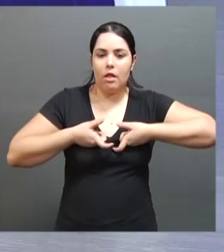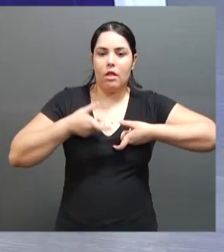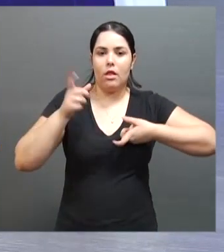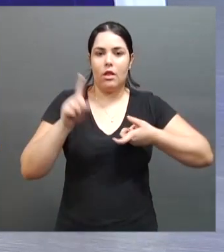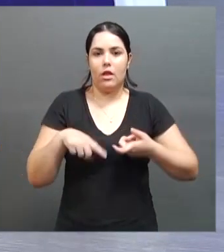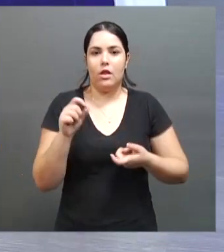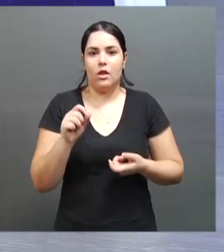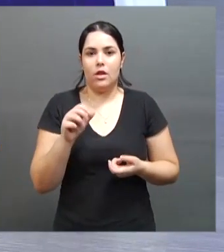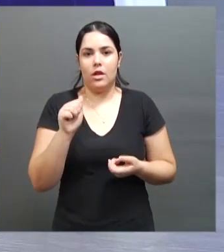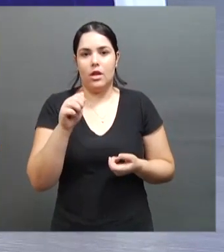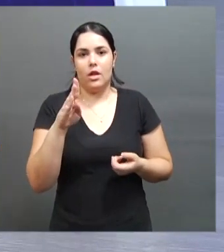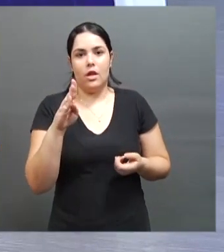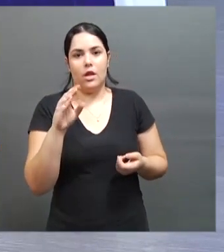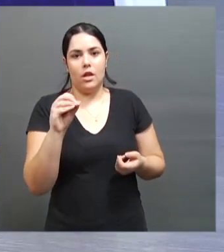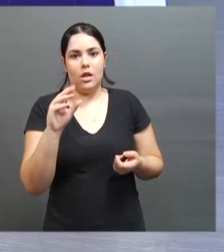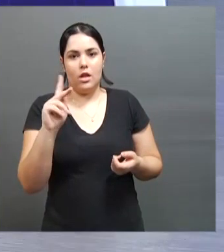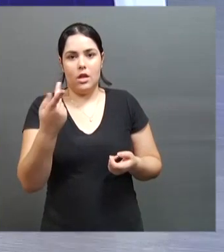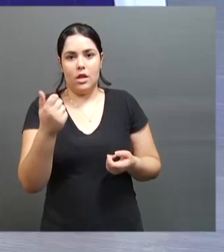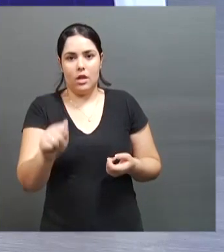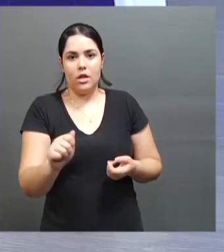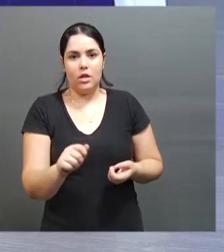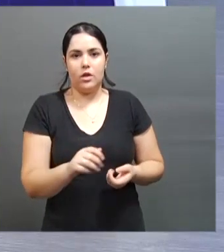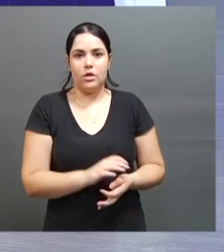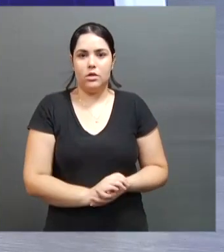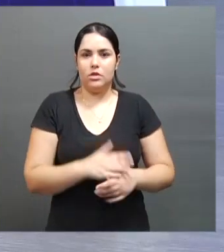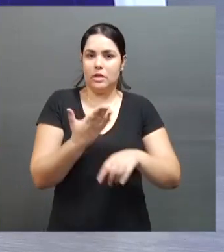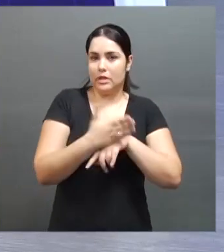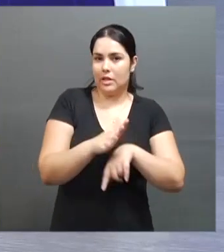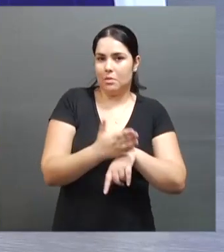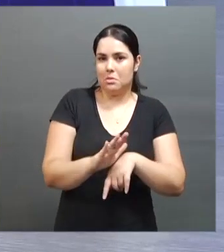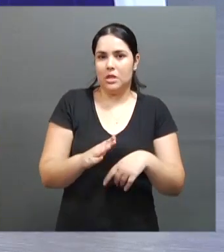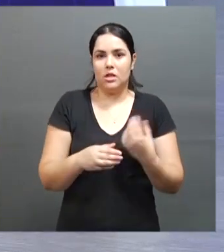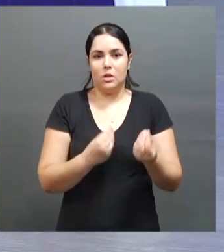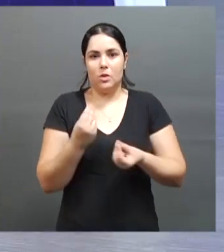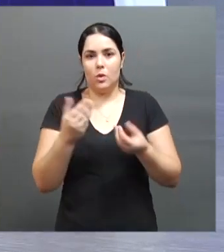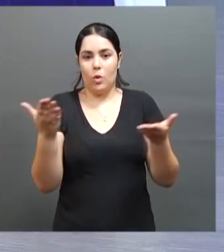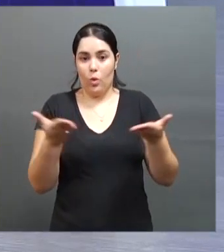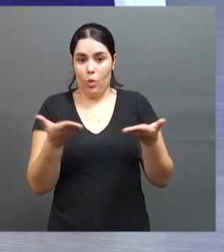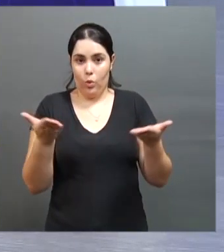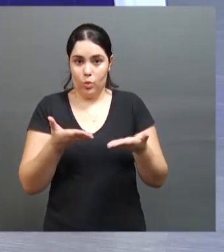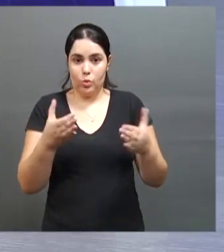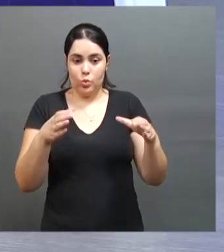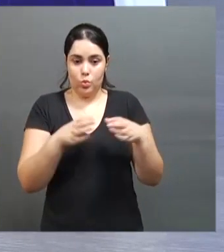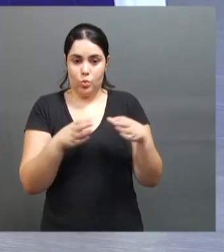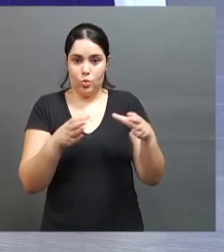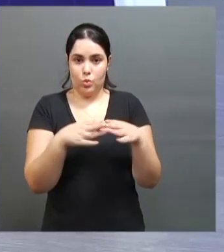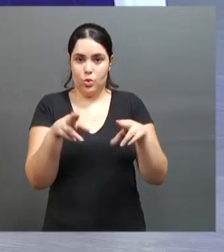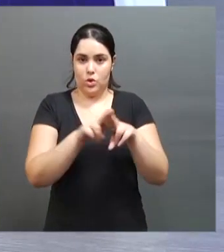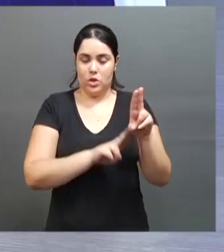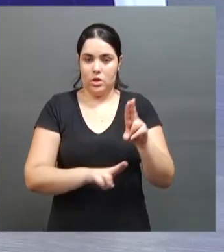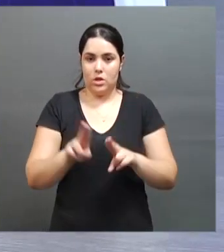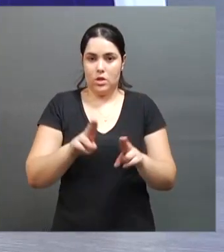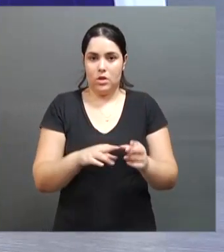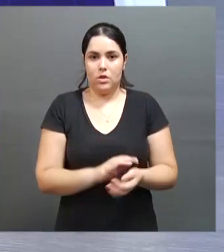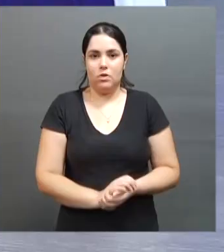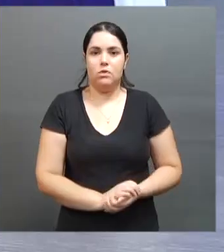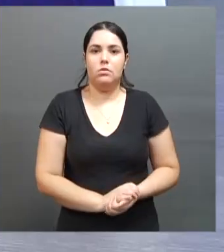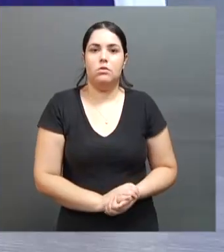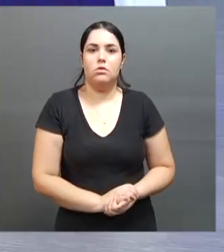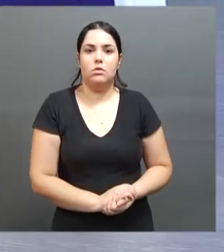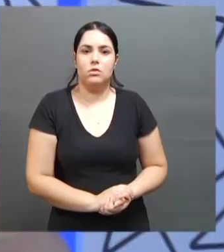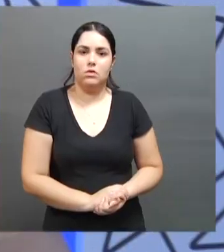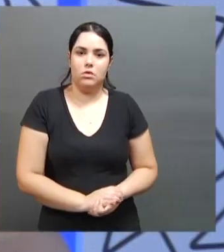por conta da bocha? Como é que é o treinamento? Hoje você está na equipe da UFO, né? Participando dos Jogos Universitários. Quanto para a gente?